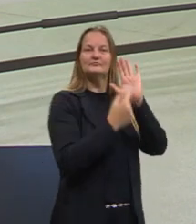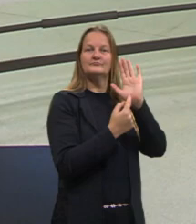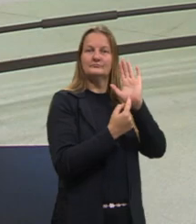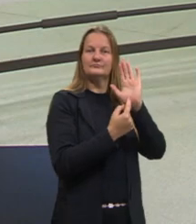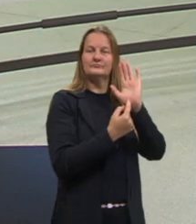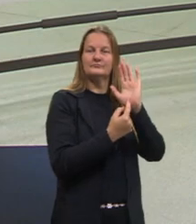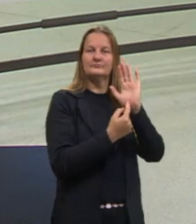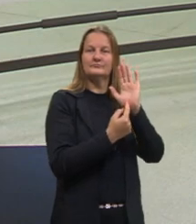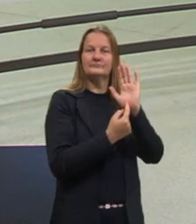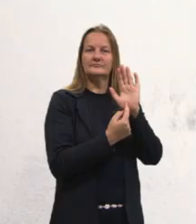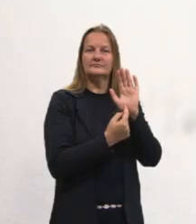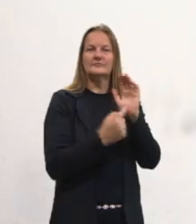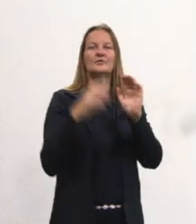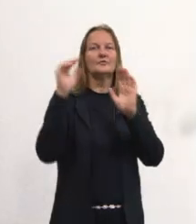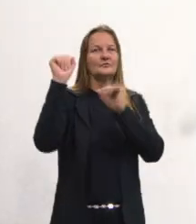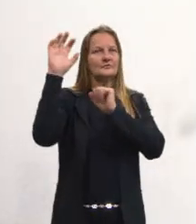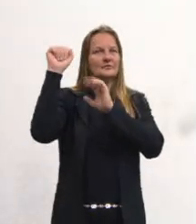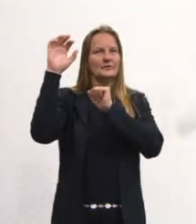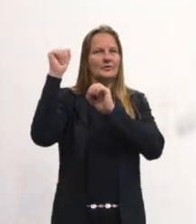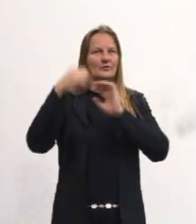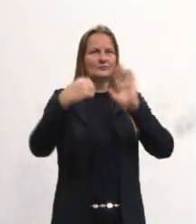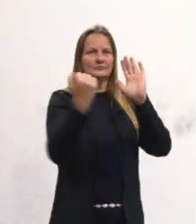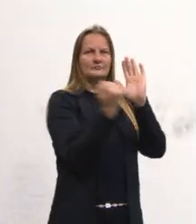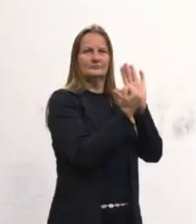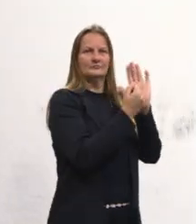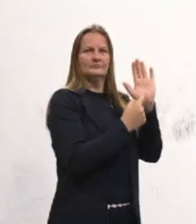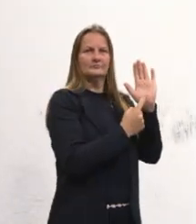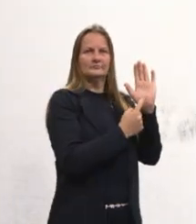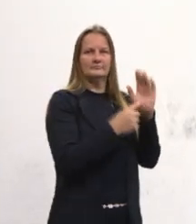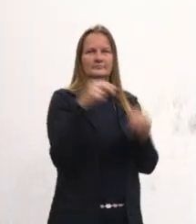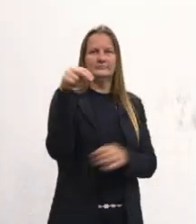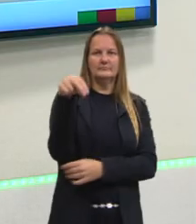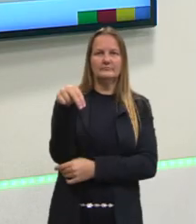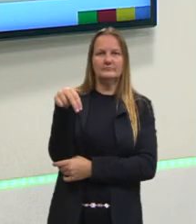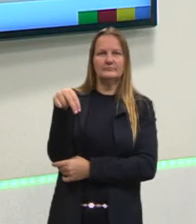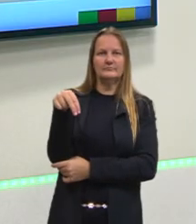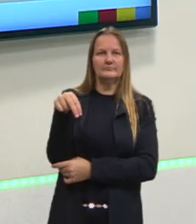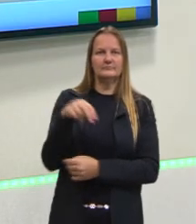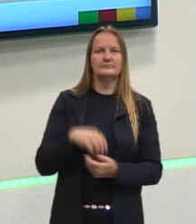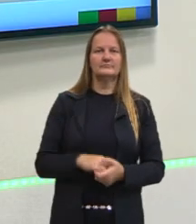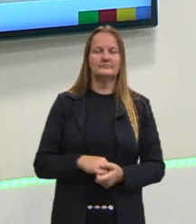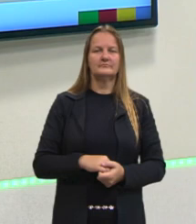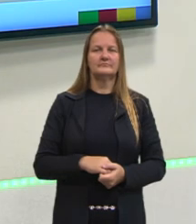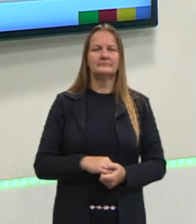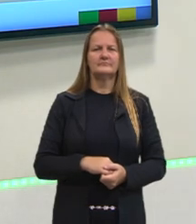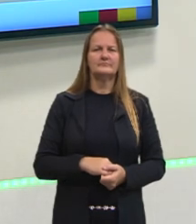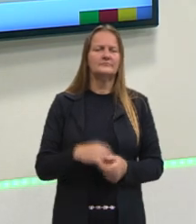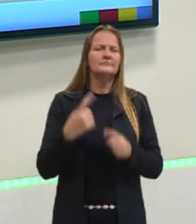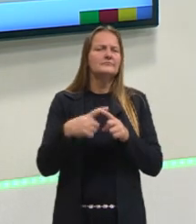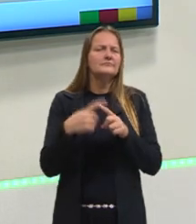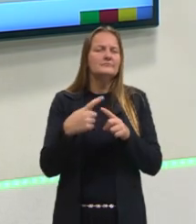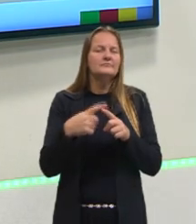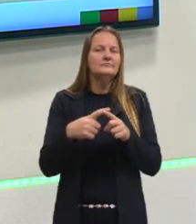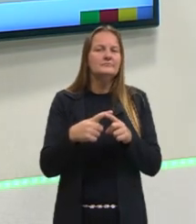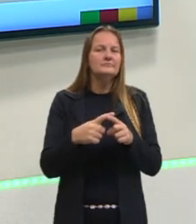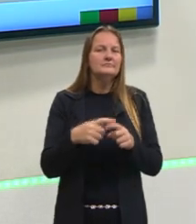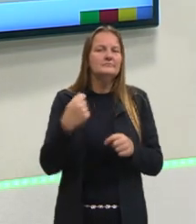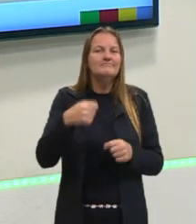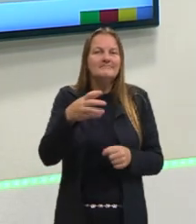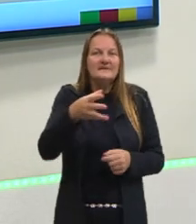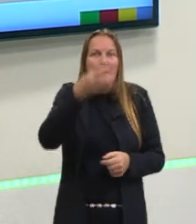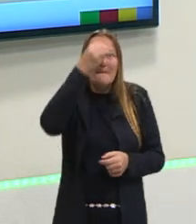espanhola. O que eu preciso saber sobre o alfabeto? Que dados eu preciso saber sobre o alfabeto?